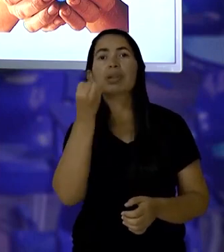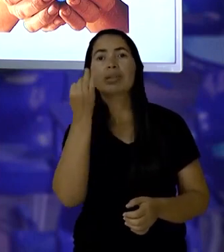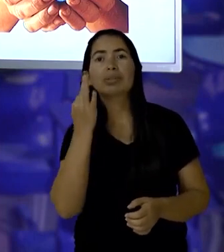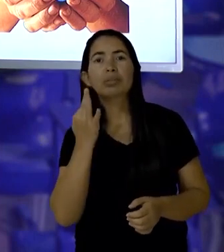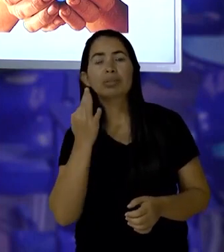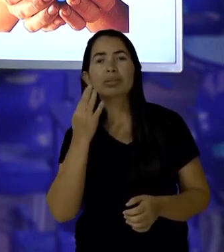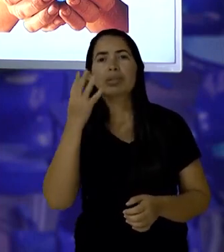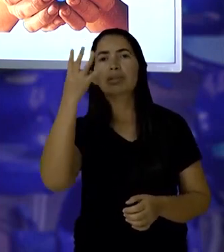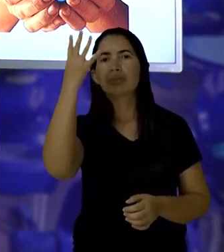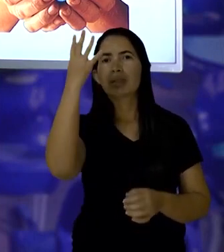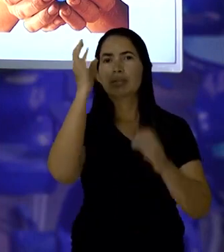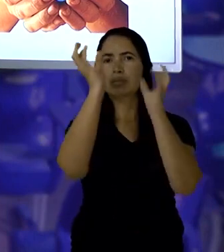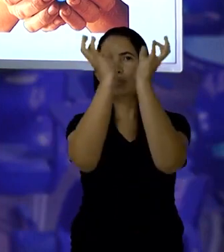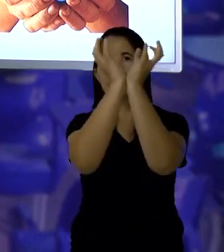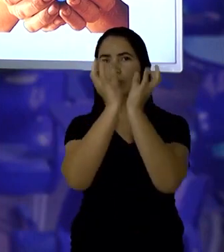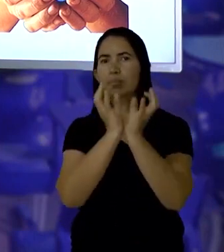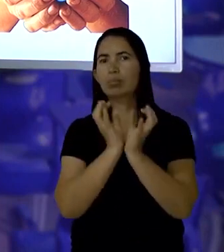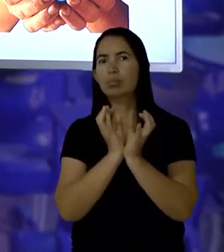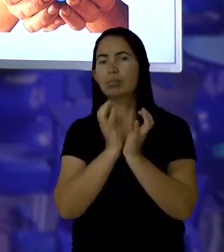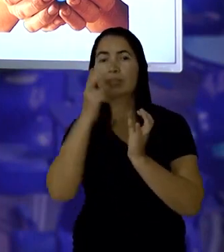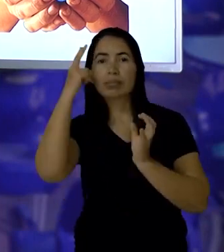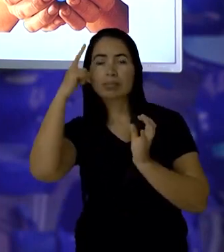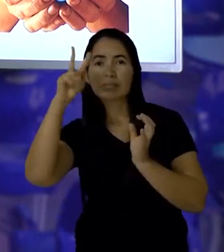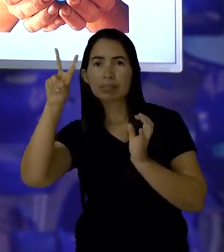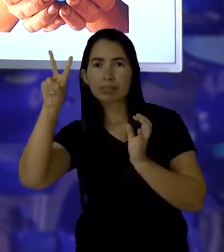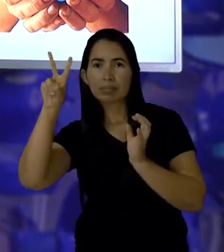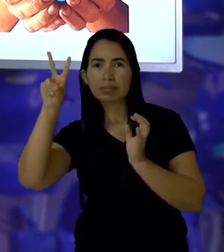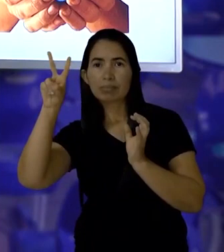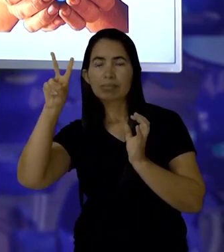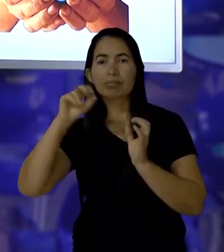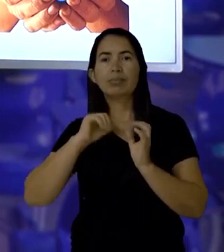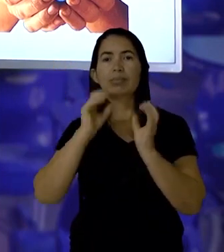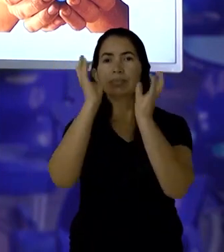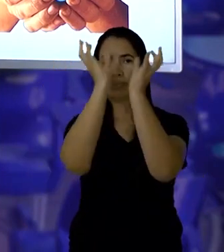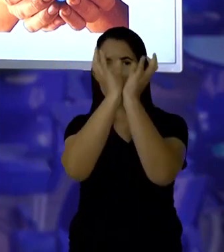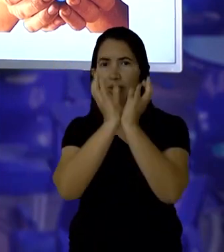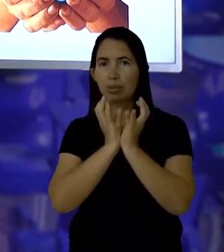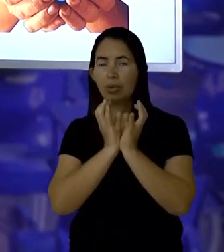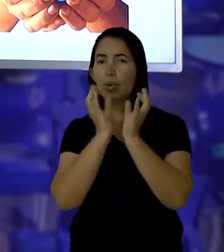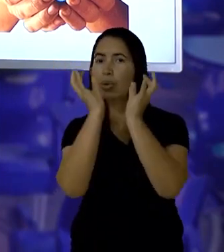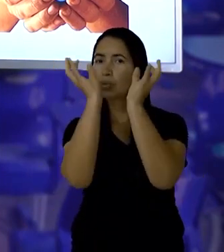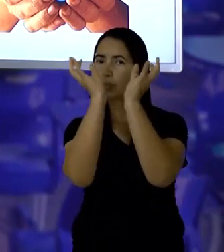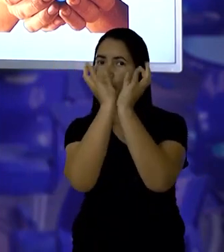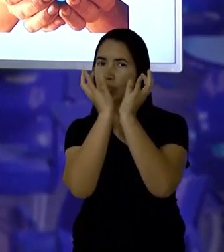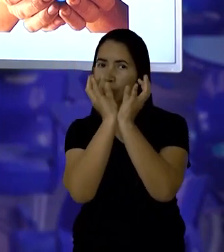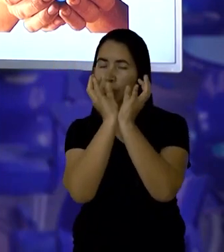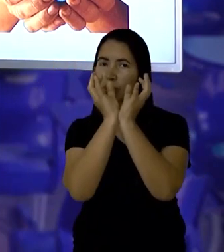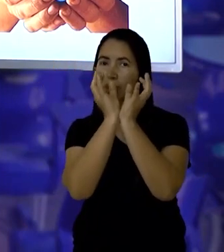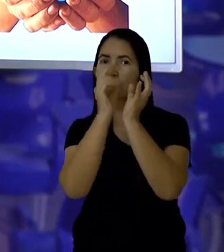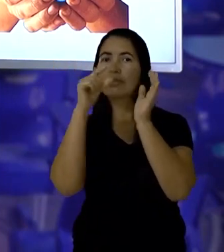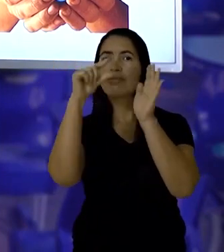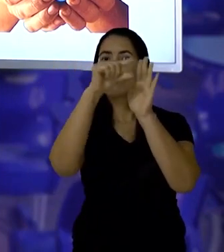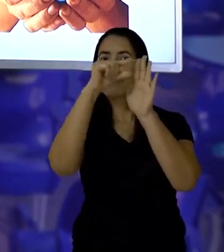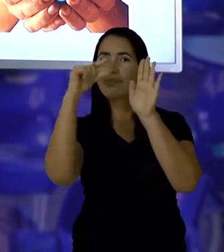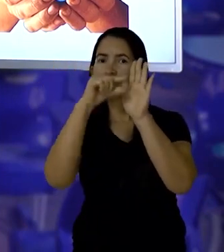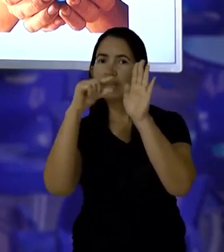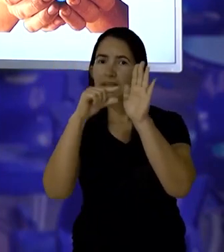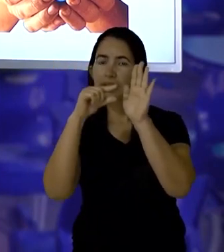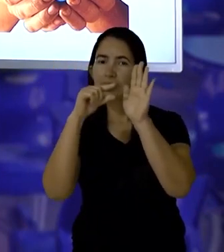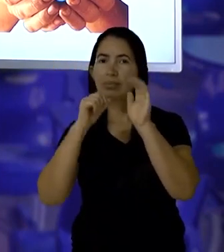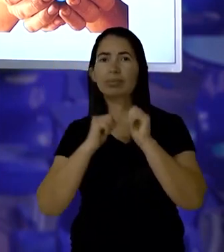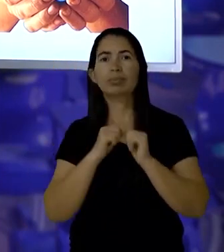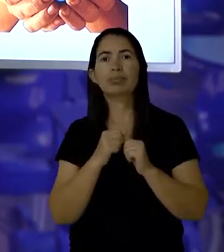tem quatro estrofes. Lembrando que as estrofes são os conjuntos de